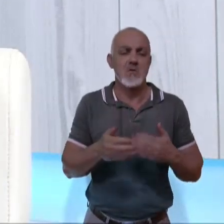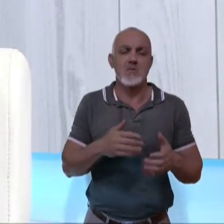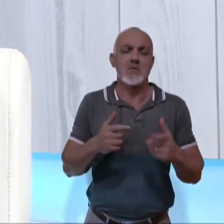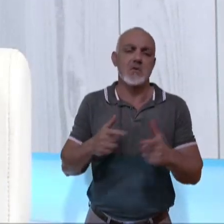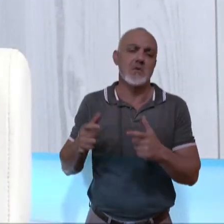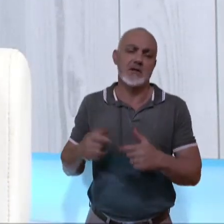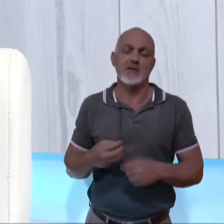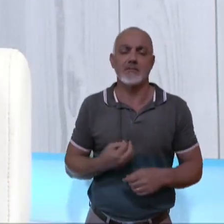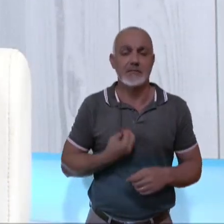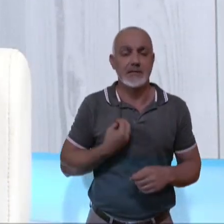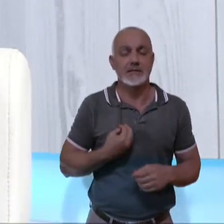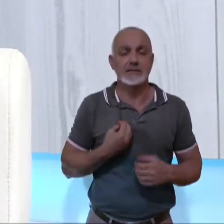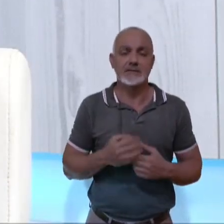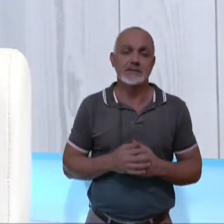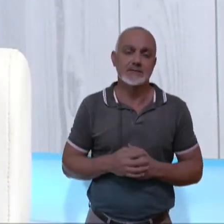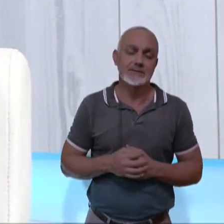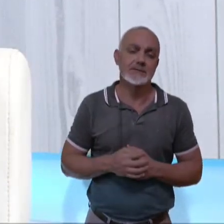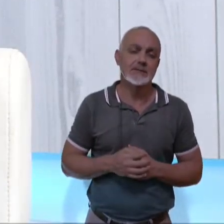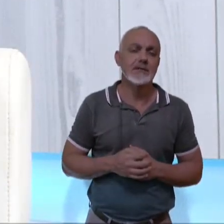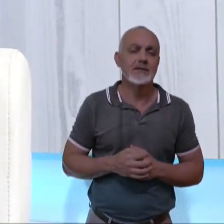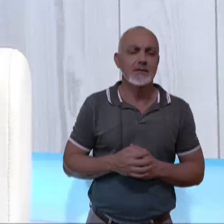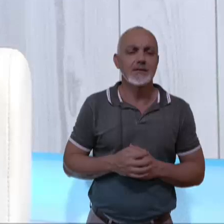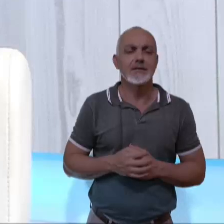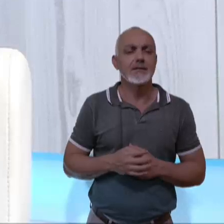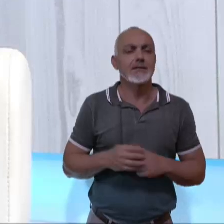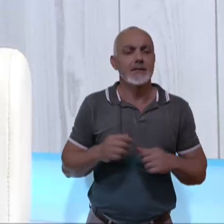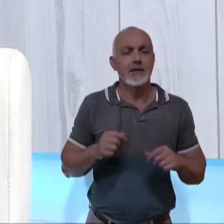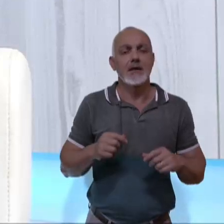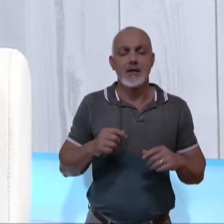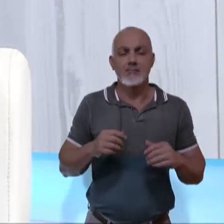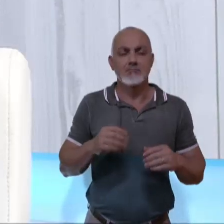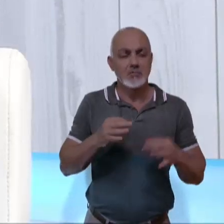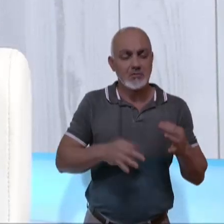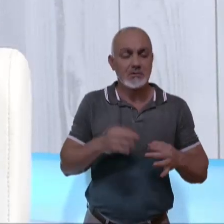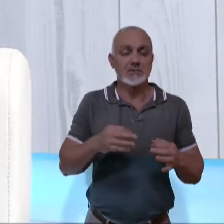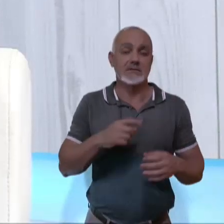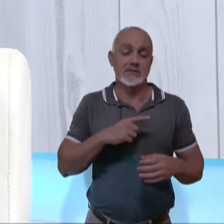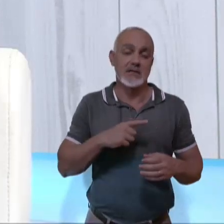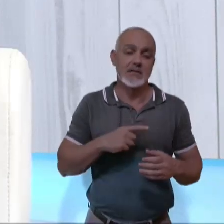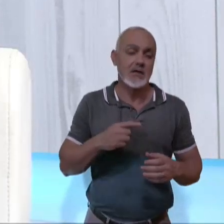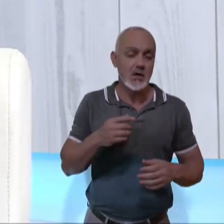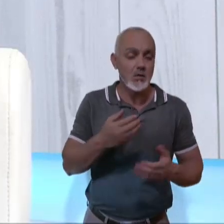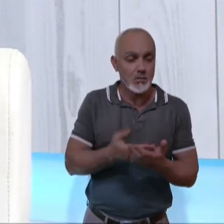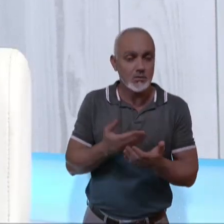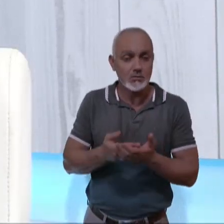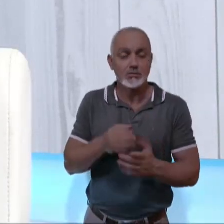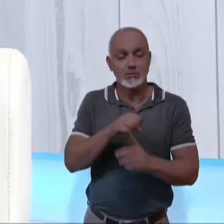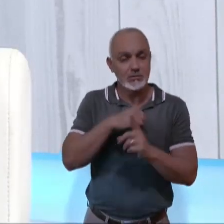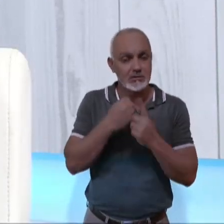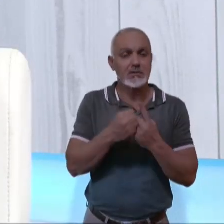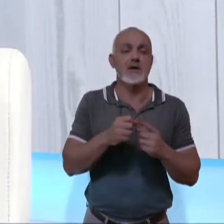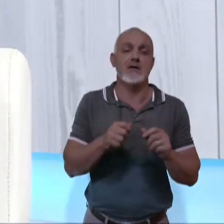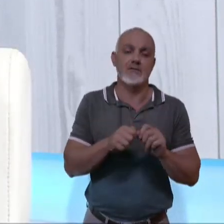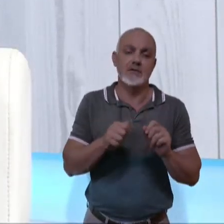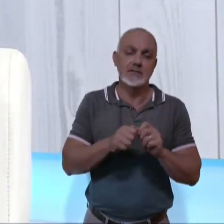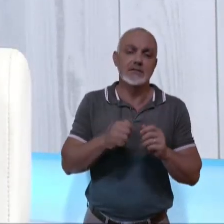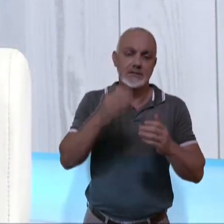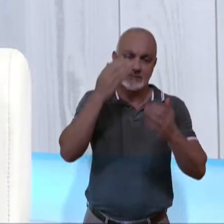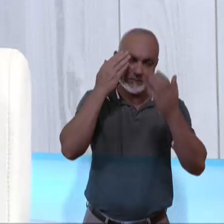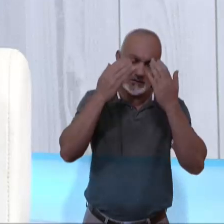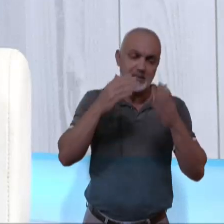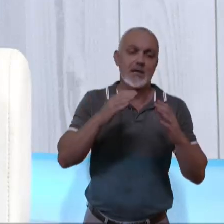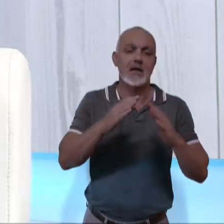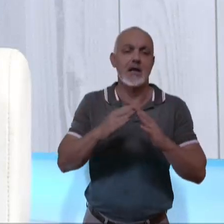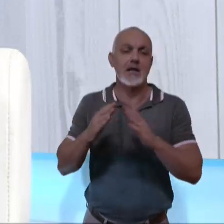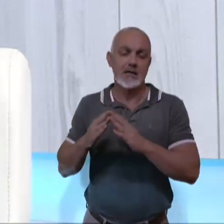esteja. Então, aí, isso tudo vai ser considerado pelo juiz. Vai ser feito um estudo social, psicossocial, na